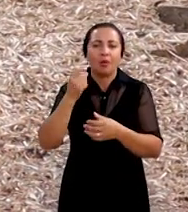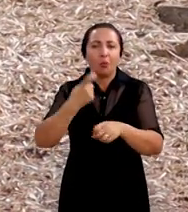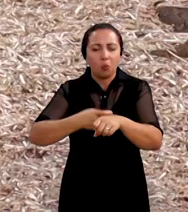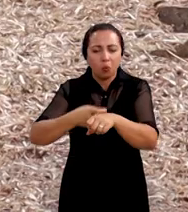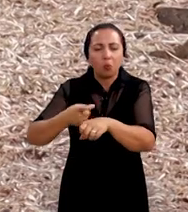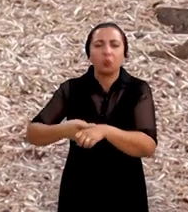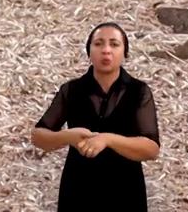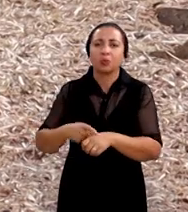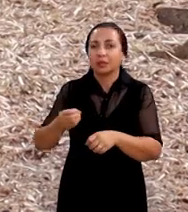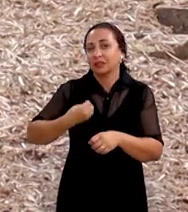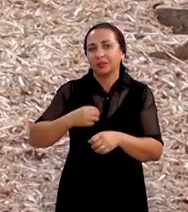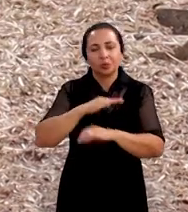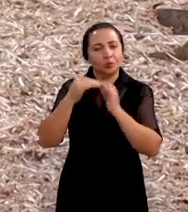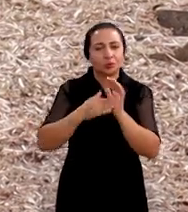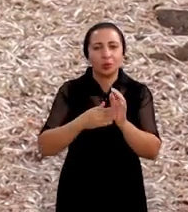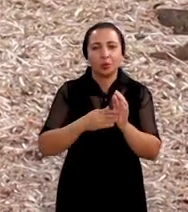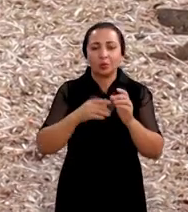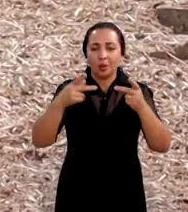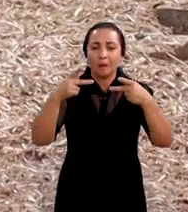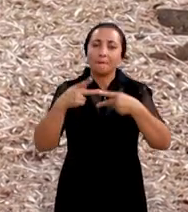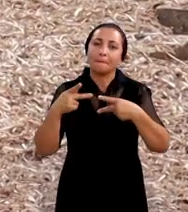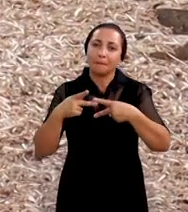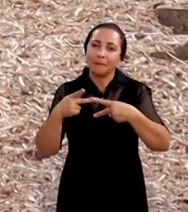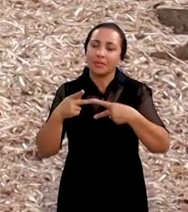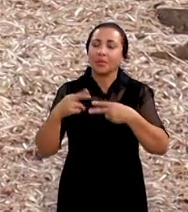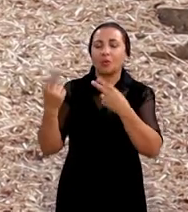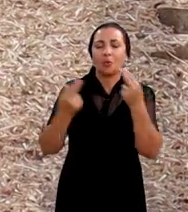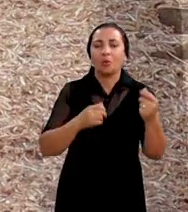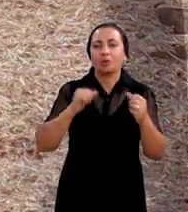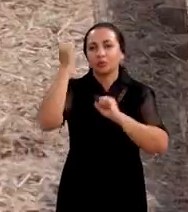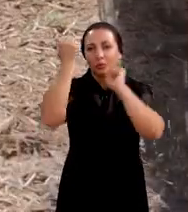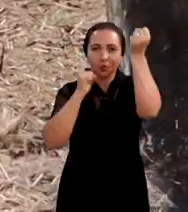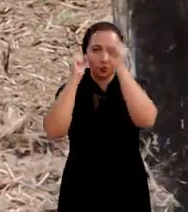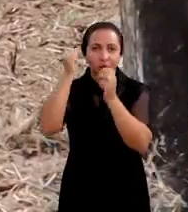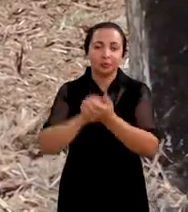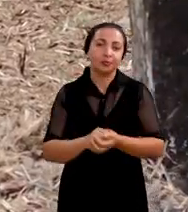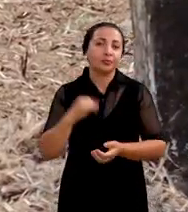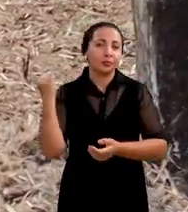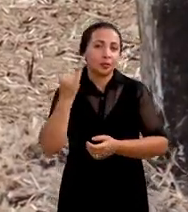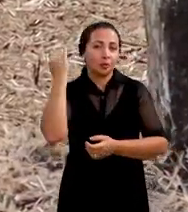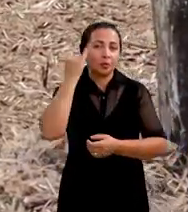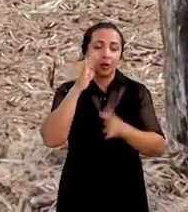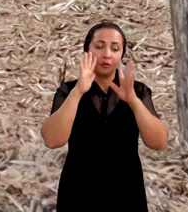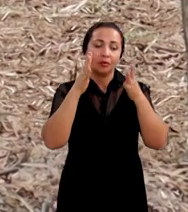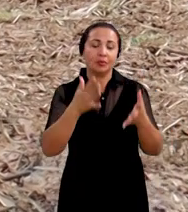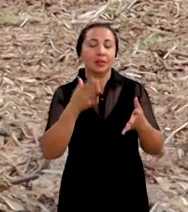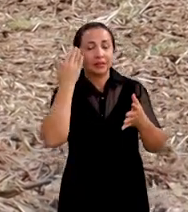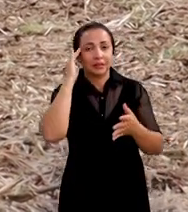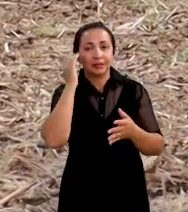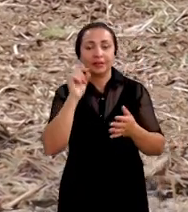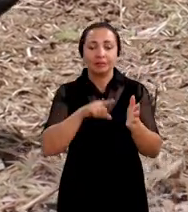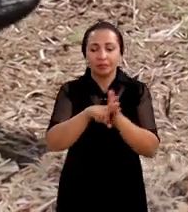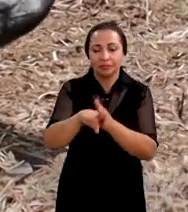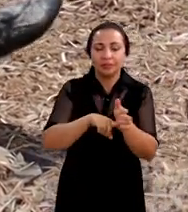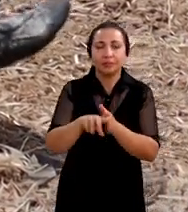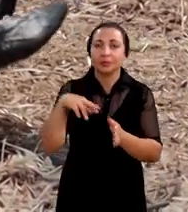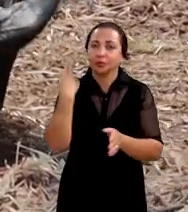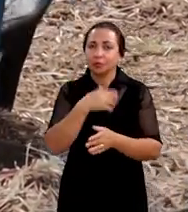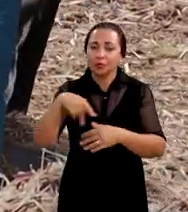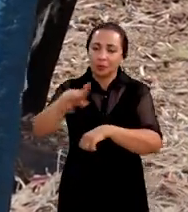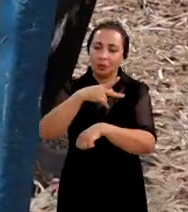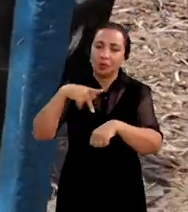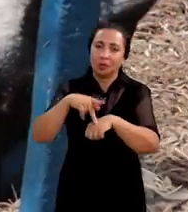sólidos estão todos dentro do padrão preconizados pela indústria é importante enfatizar a importância desse tipo de